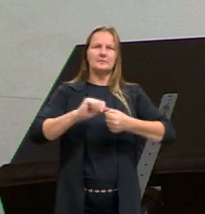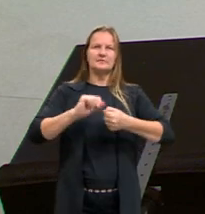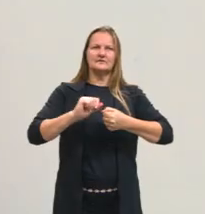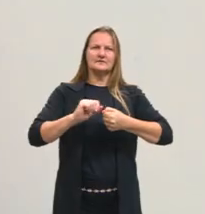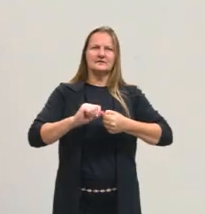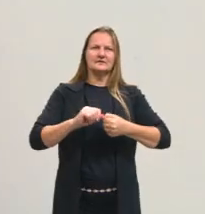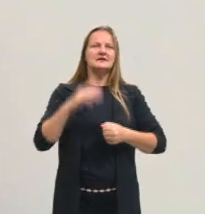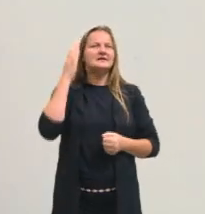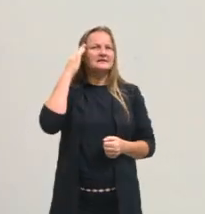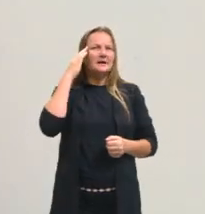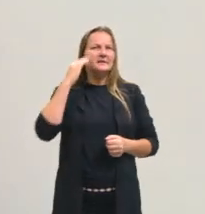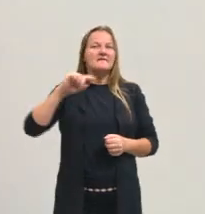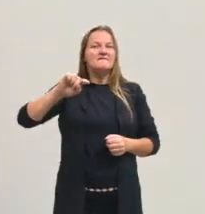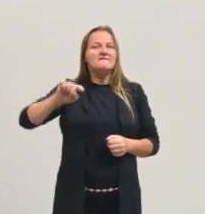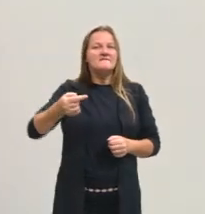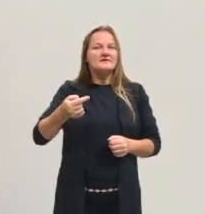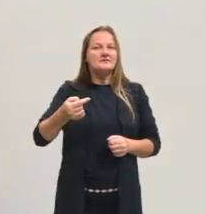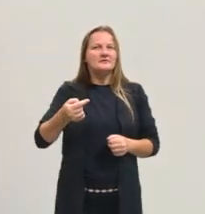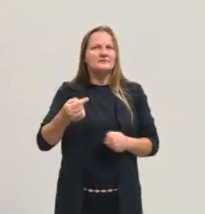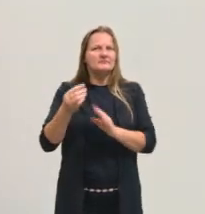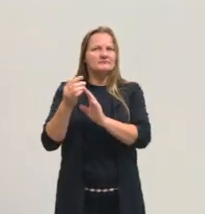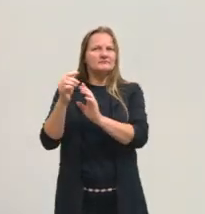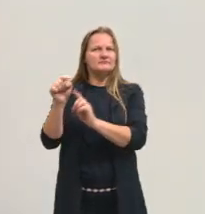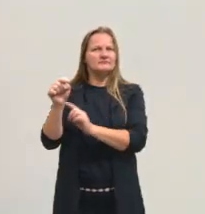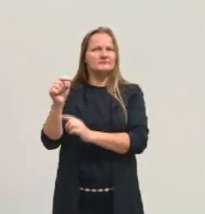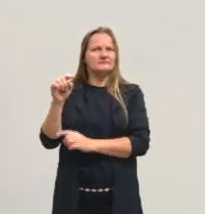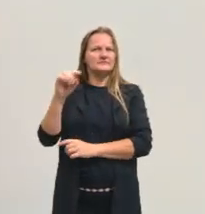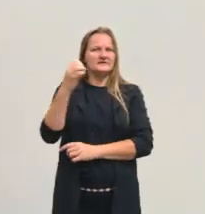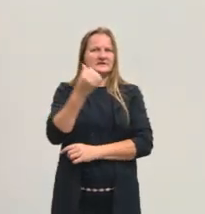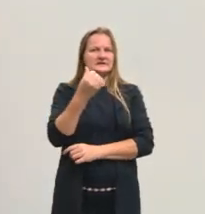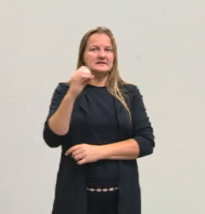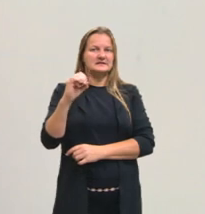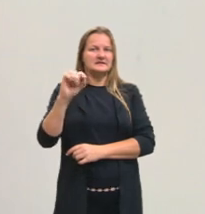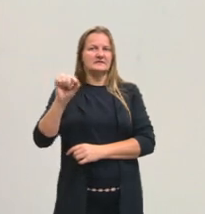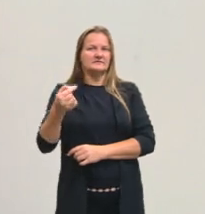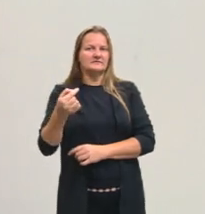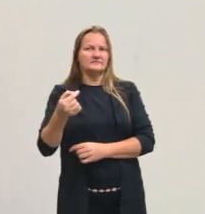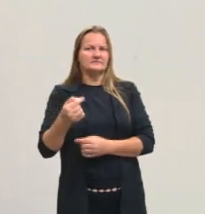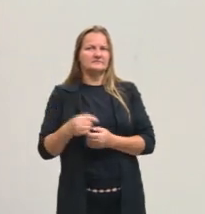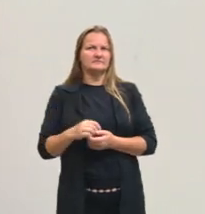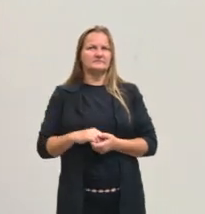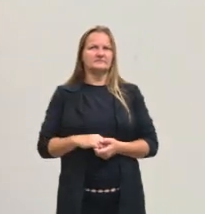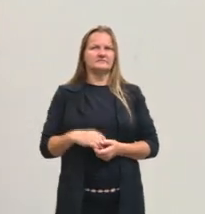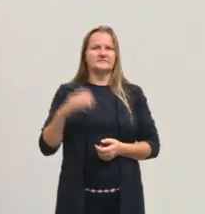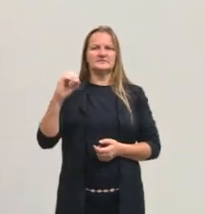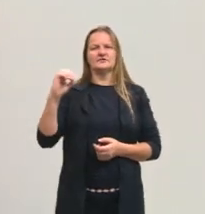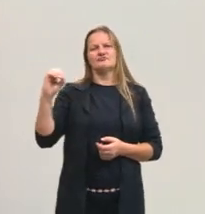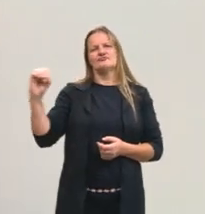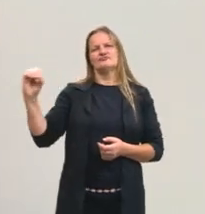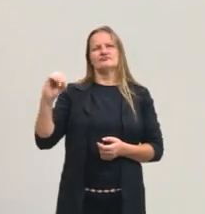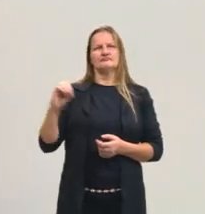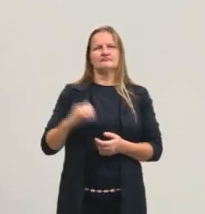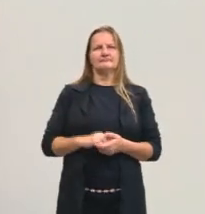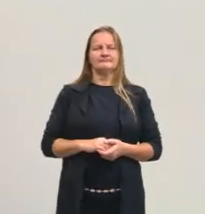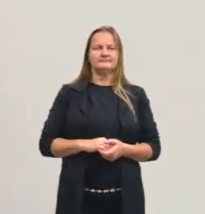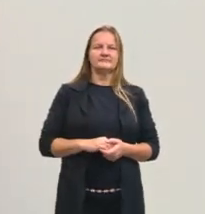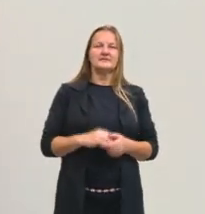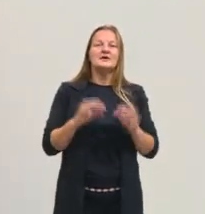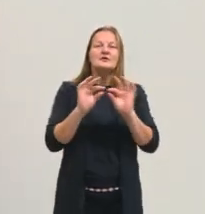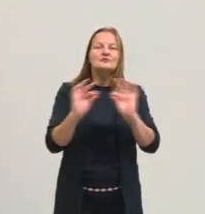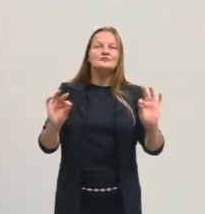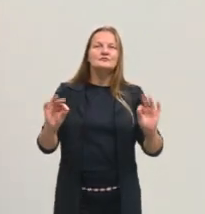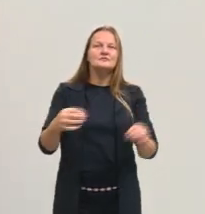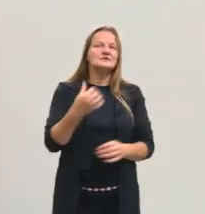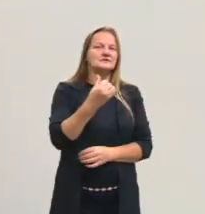que a nossa vírgula está aqui. É como se a gente tivesse 60,000. Aí, para simplificar, a gente